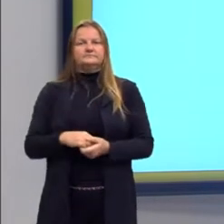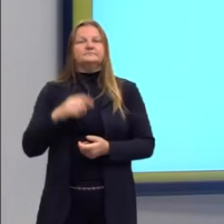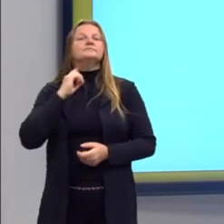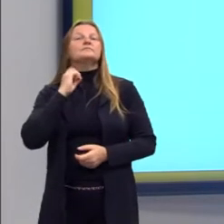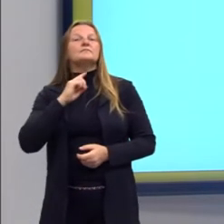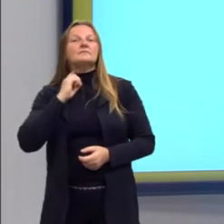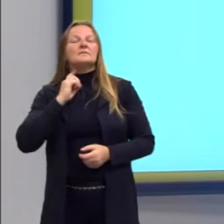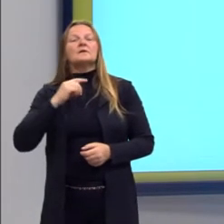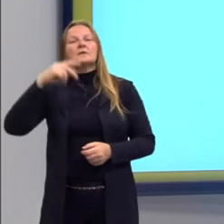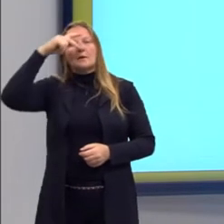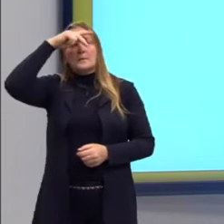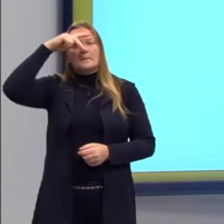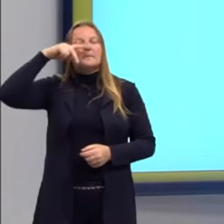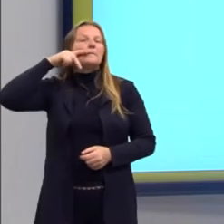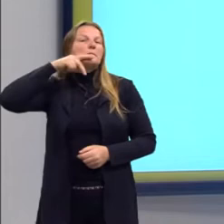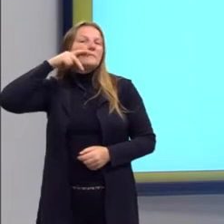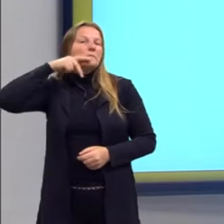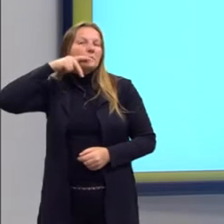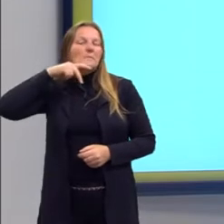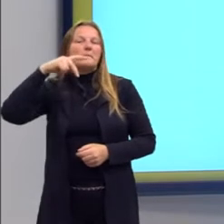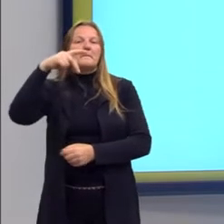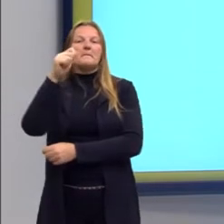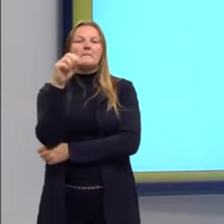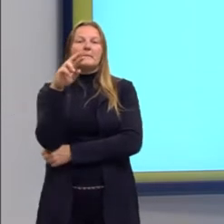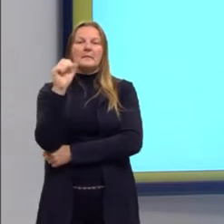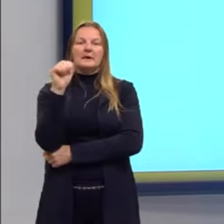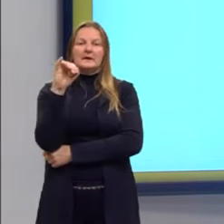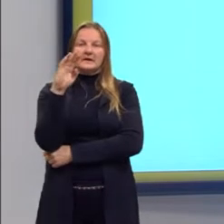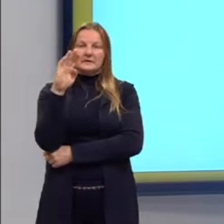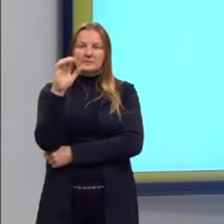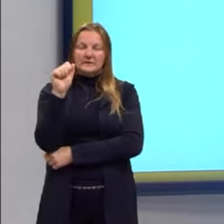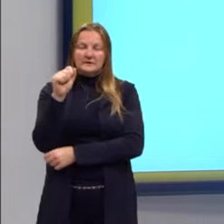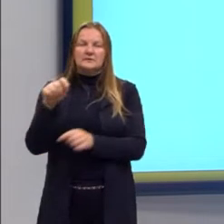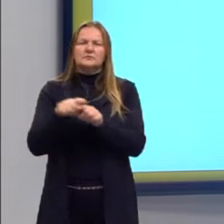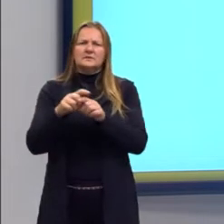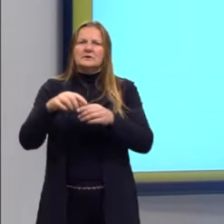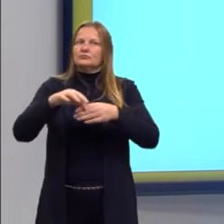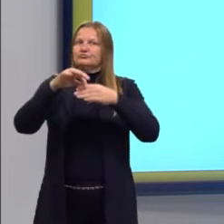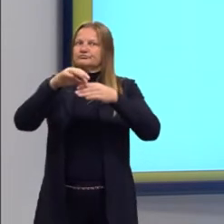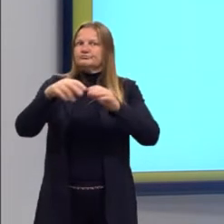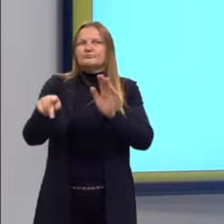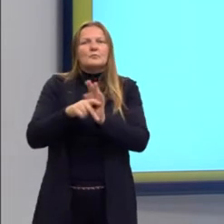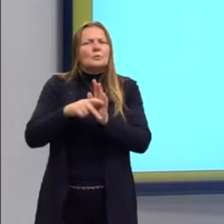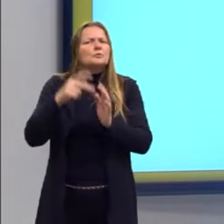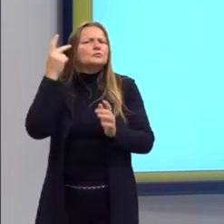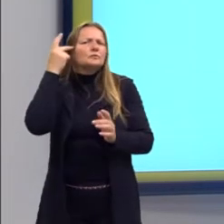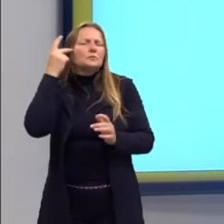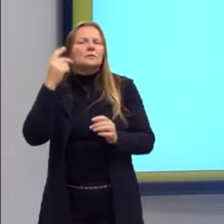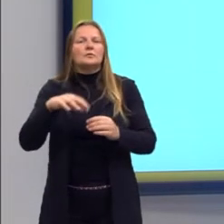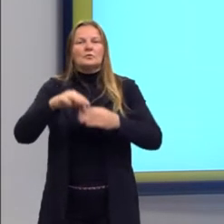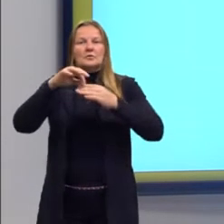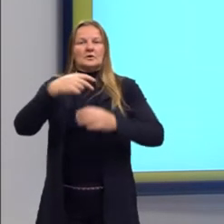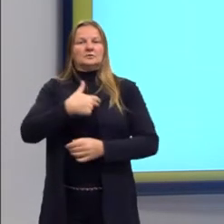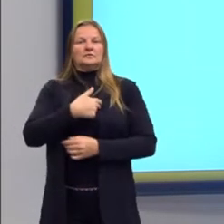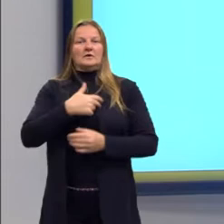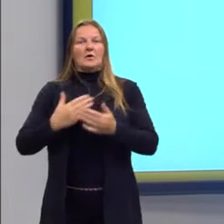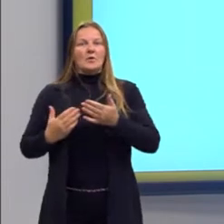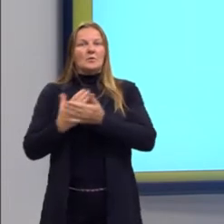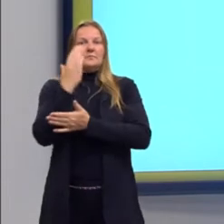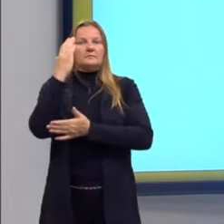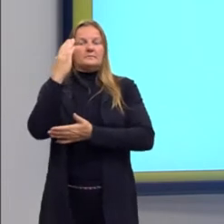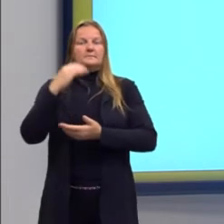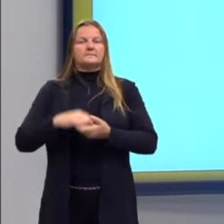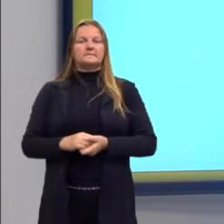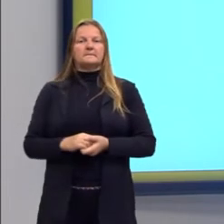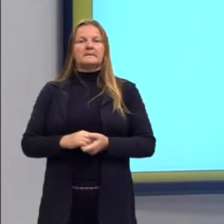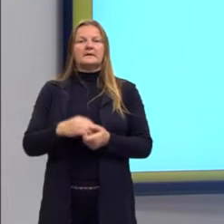e da Paraíba, contra o candidato paulista, que era visto como candidato nacional. Getúlio Vargas ganha a eleição só